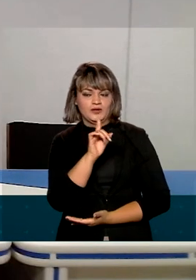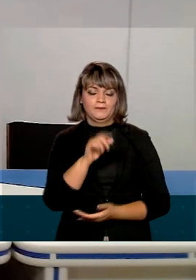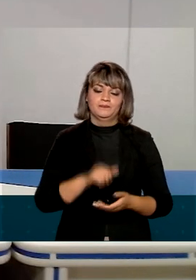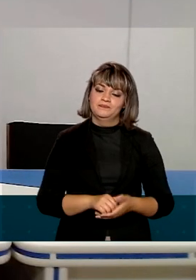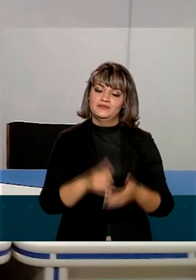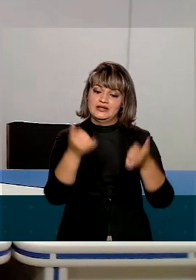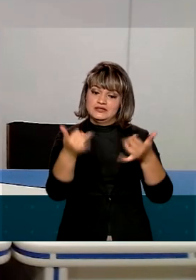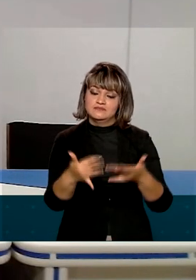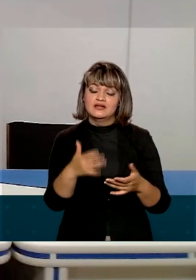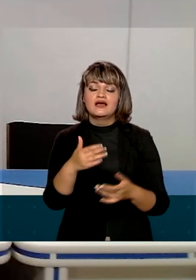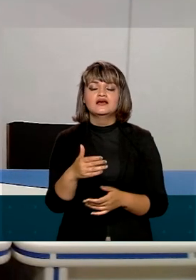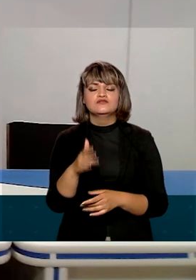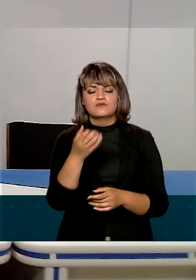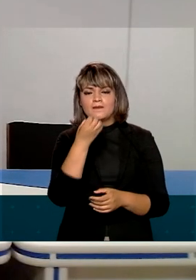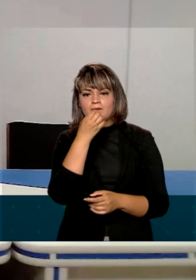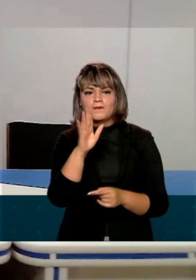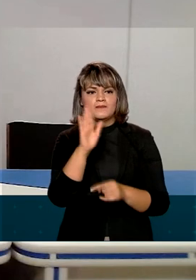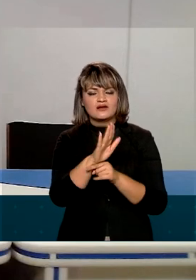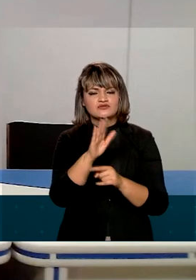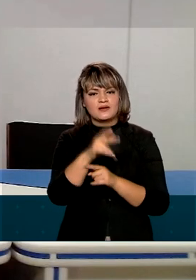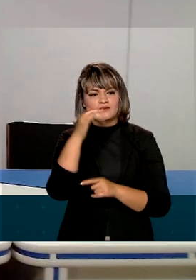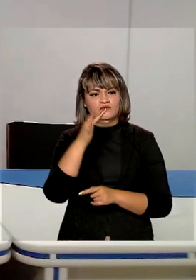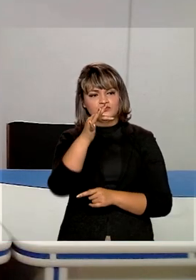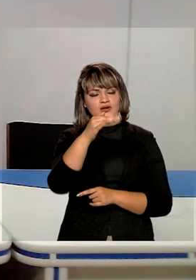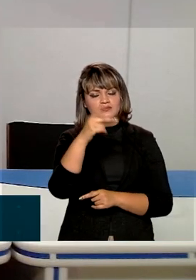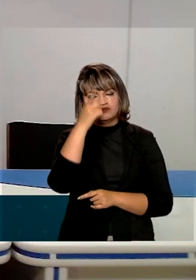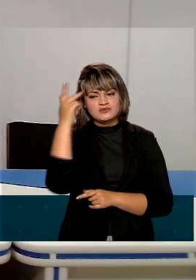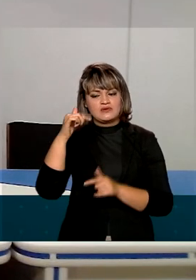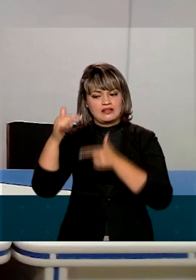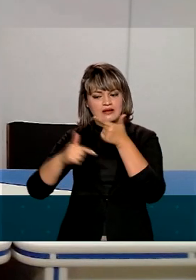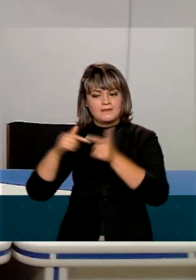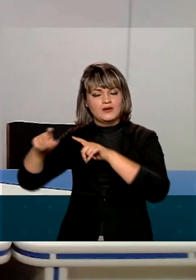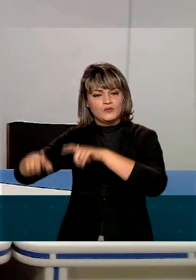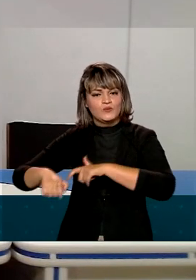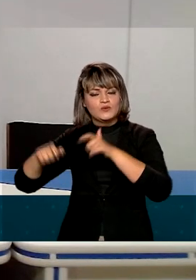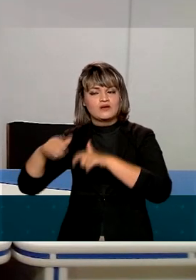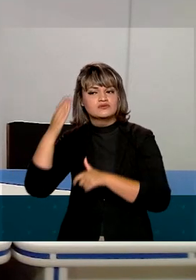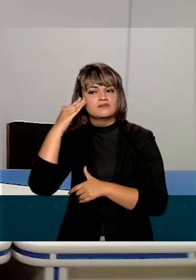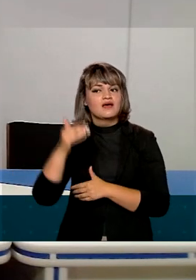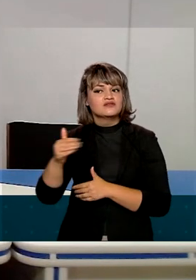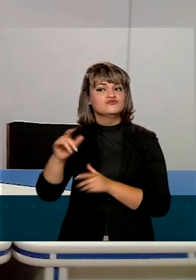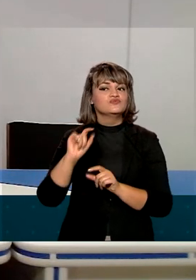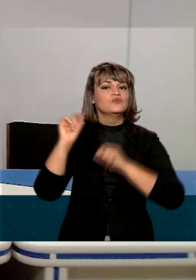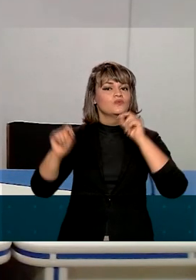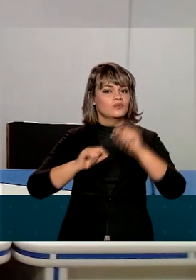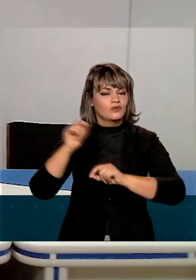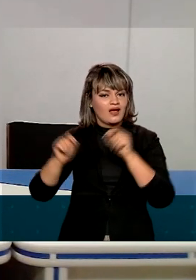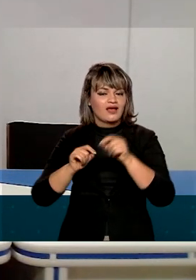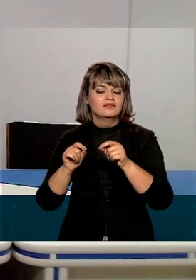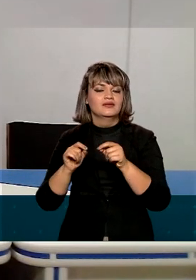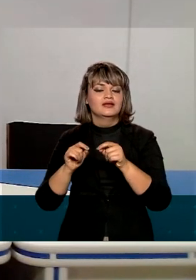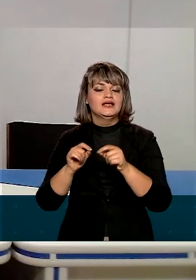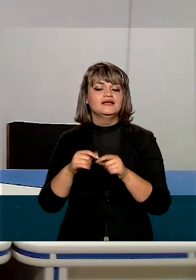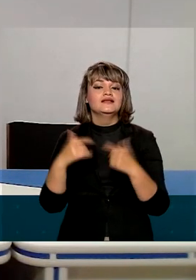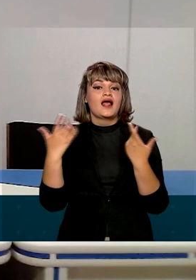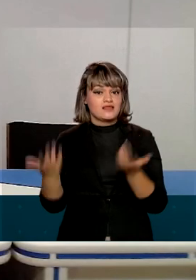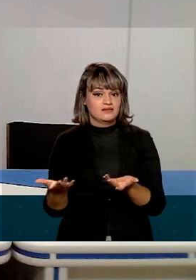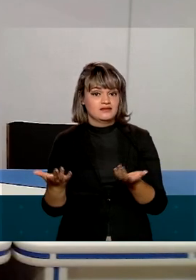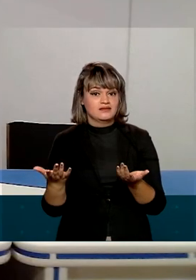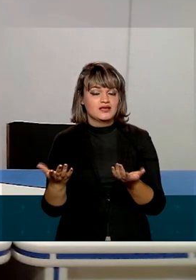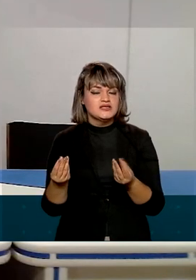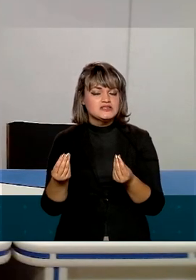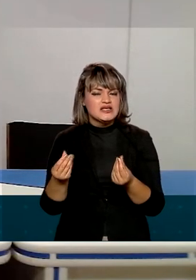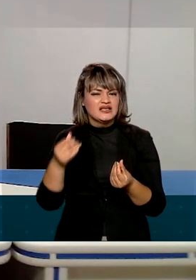melhor o nosso cliente, atender melhor o produtor rural, atender melhor as instituições financeiras e cada vez mais